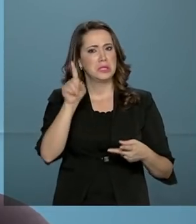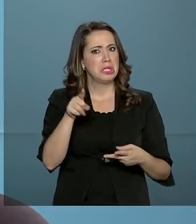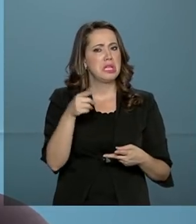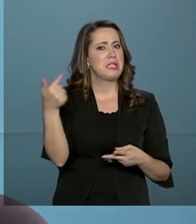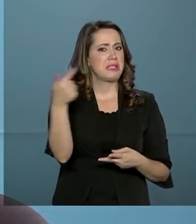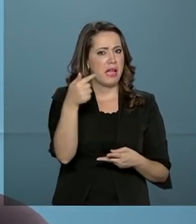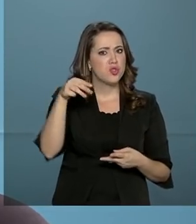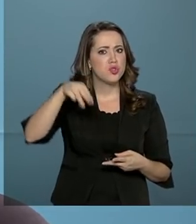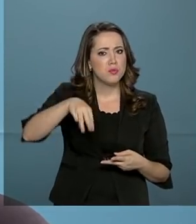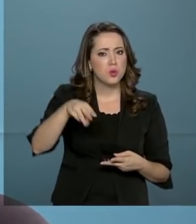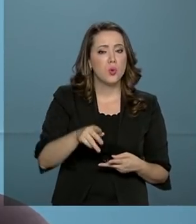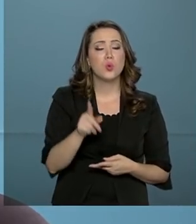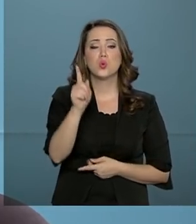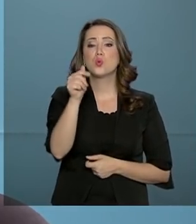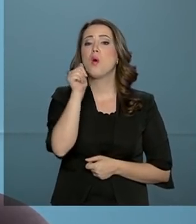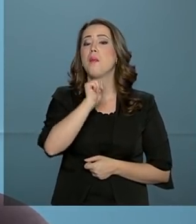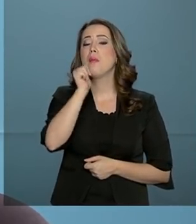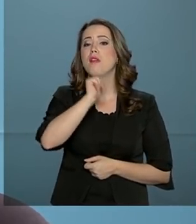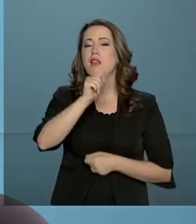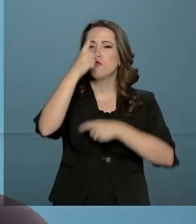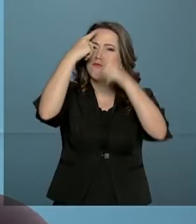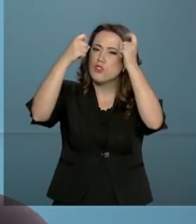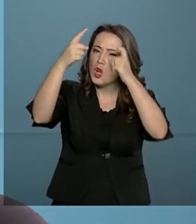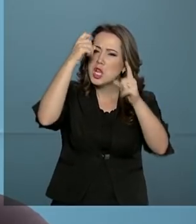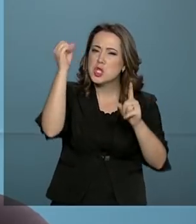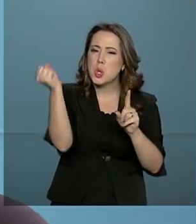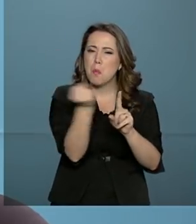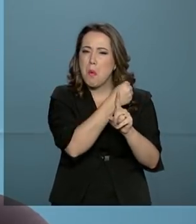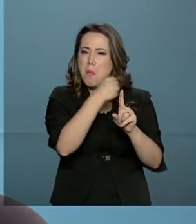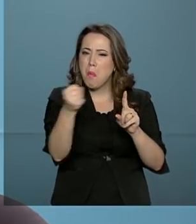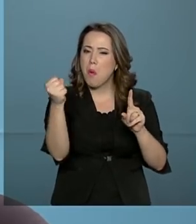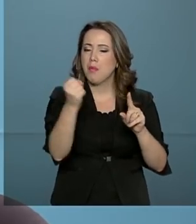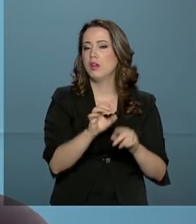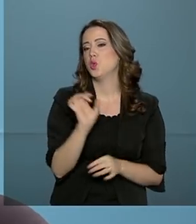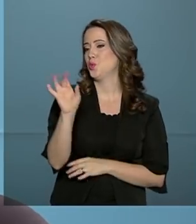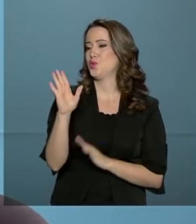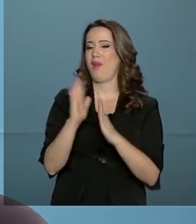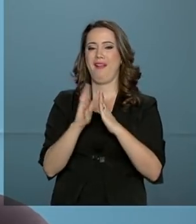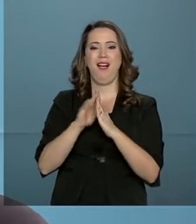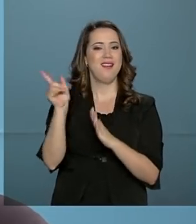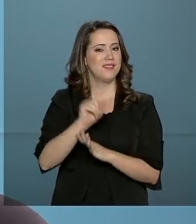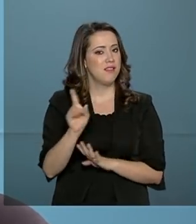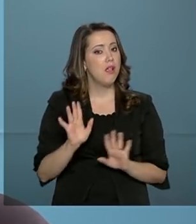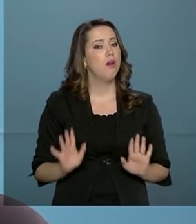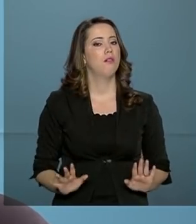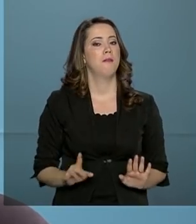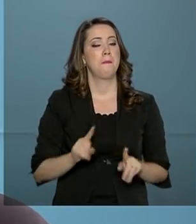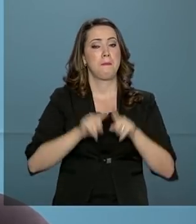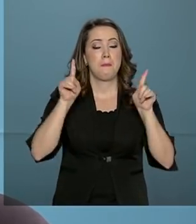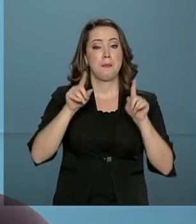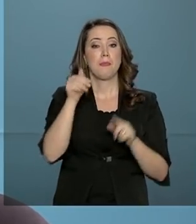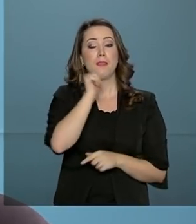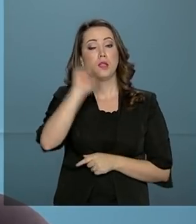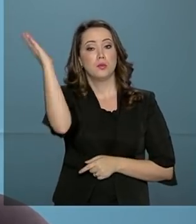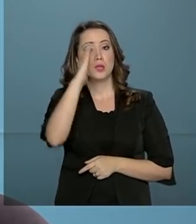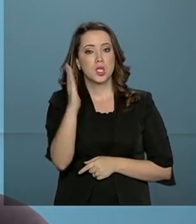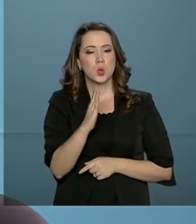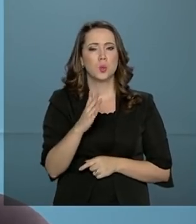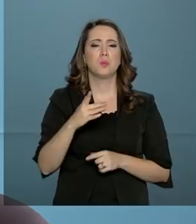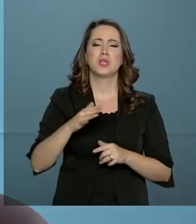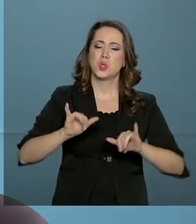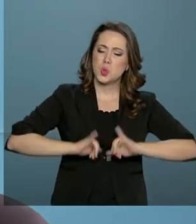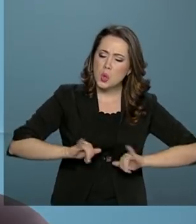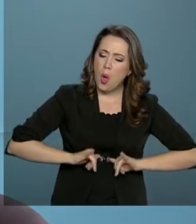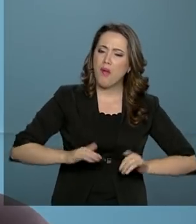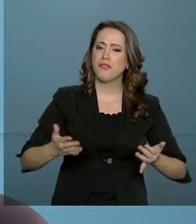uma mulher sofre violência. Mas a mulher não sofre violência apenas em casa, não é só violência doméstica. A mulher no Brasil sofre violência no